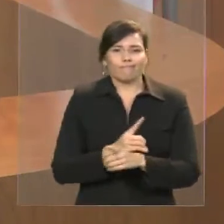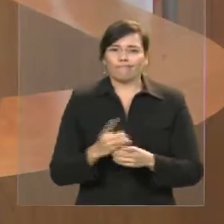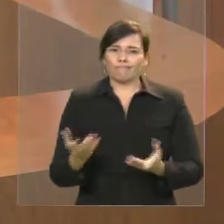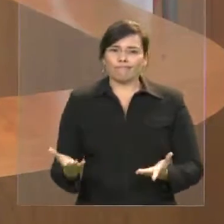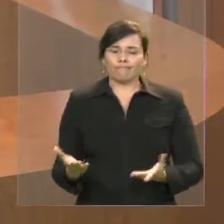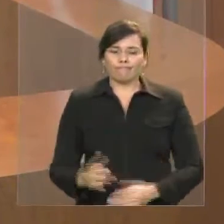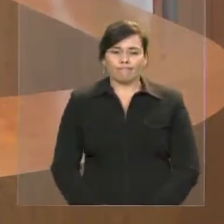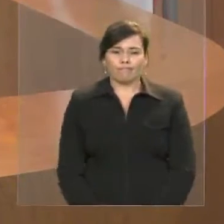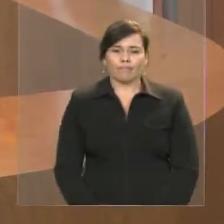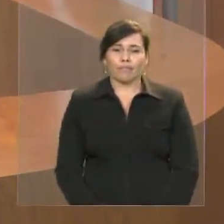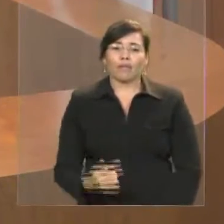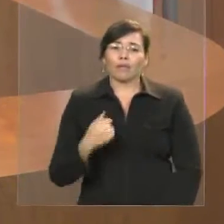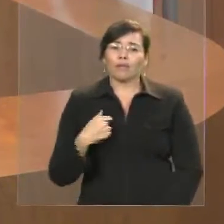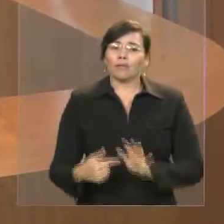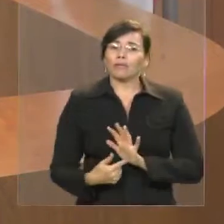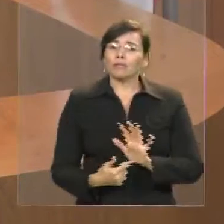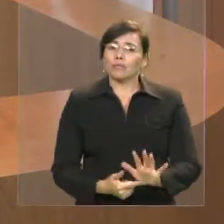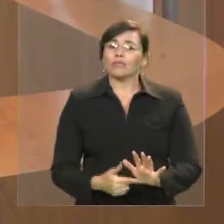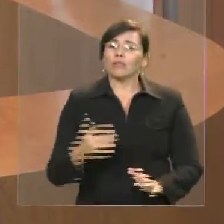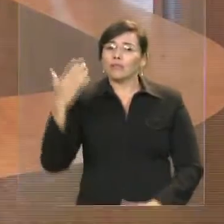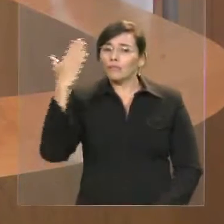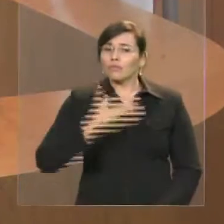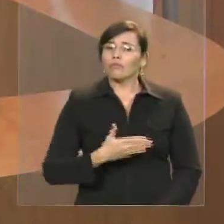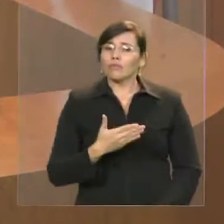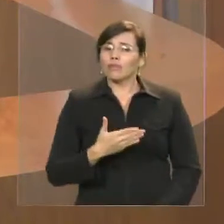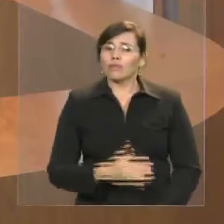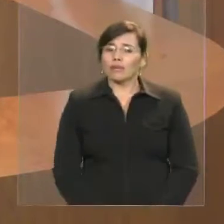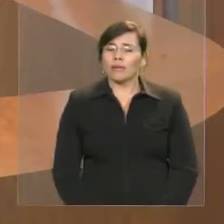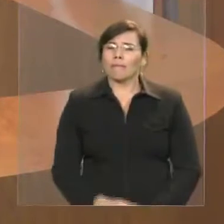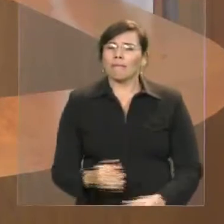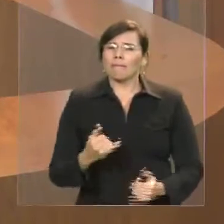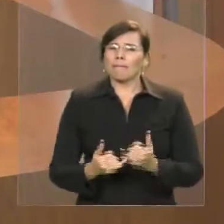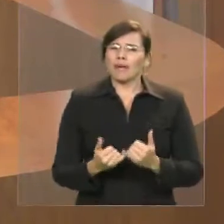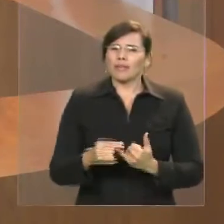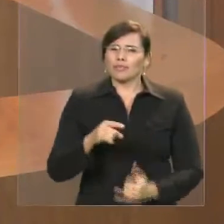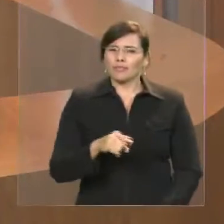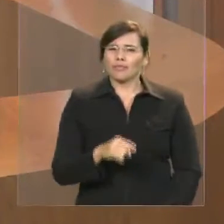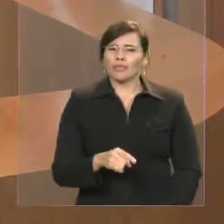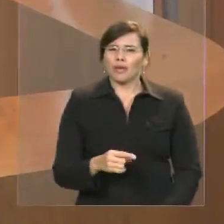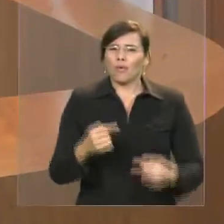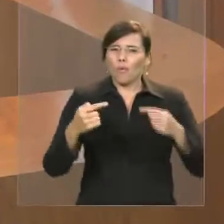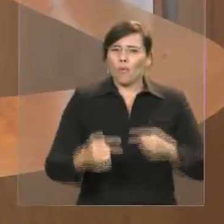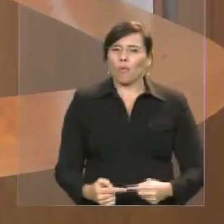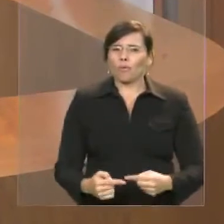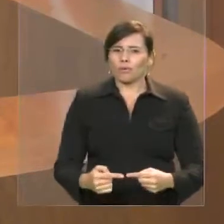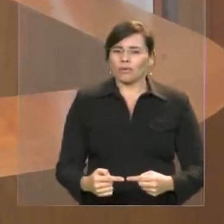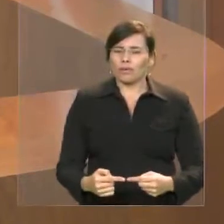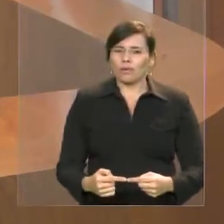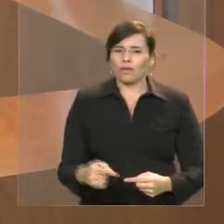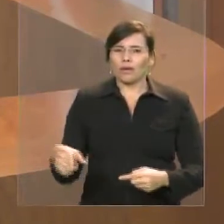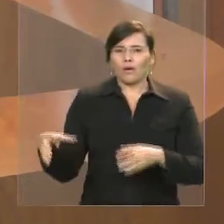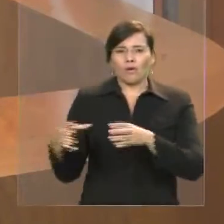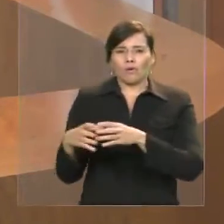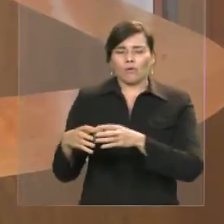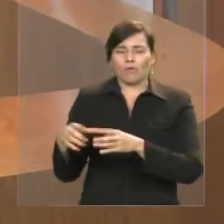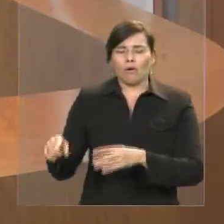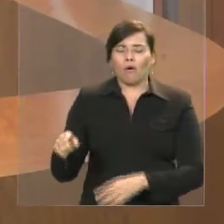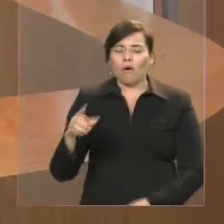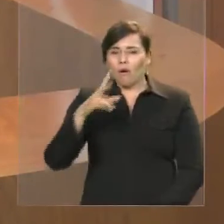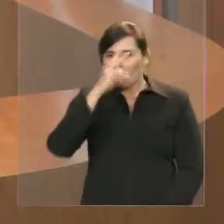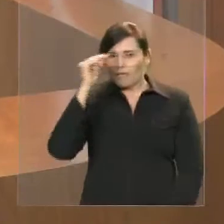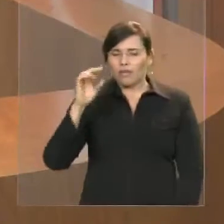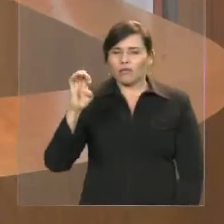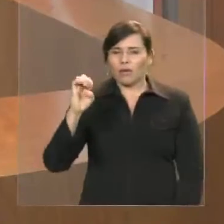que V. Exª está de má vontade política com o prefeito Eric Costa, que é seu adversário local, é a